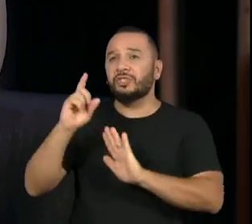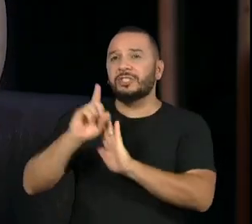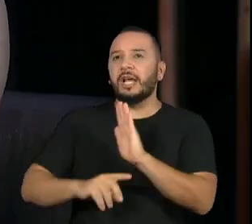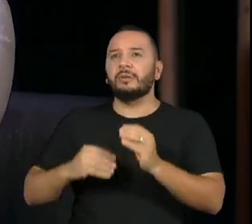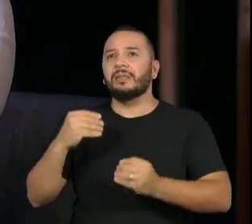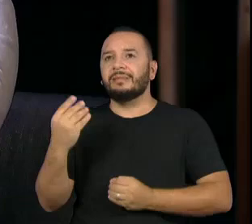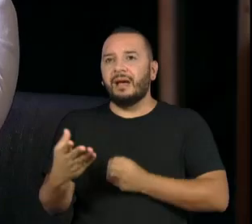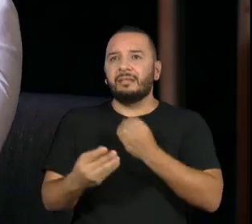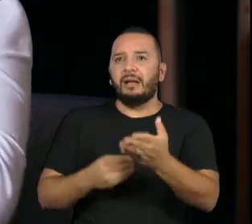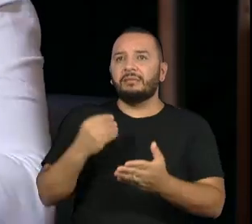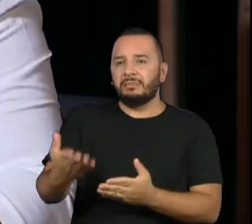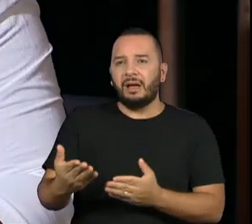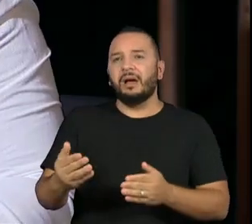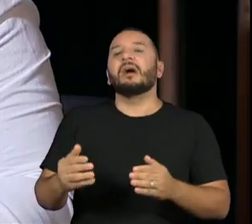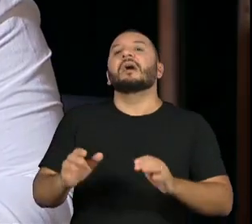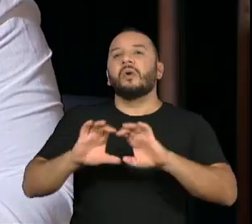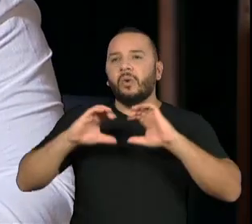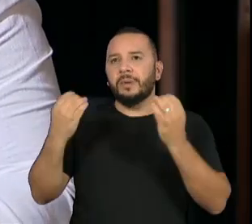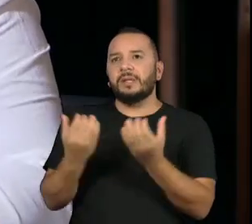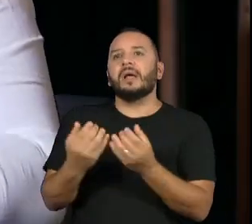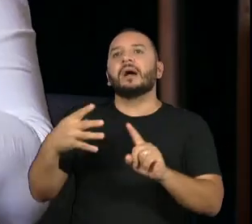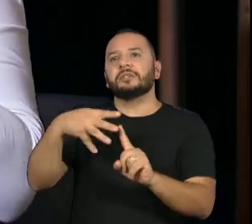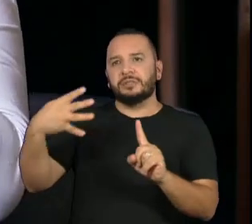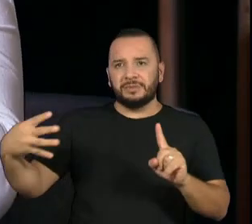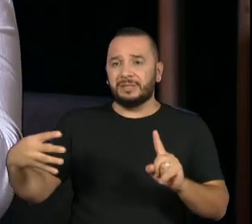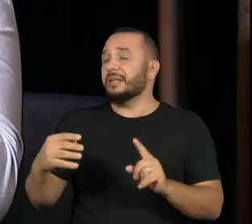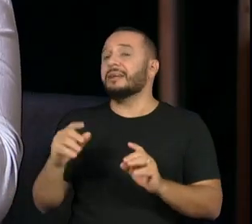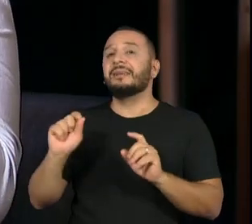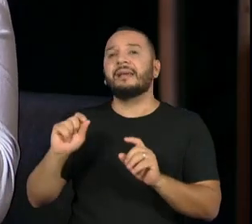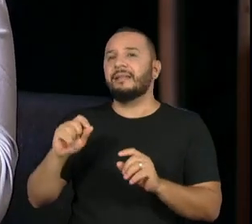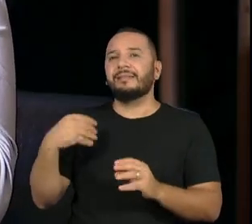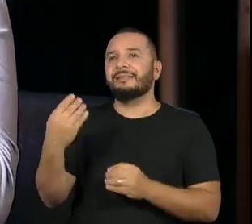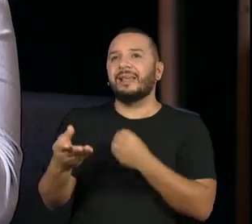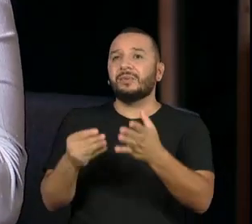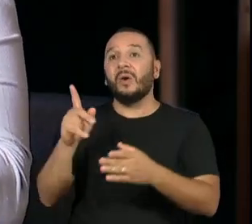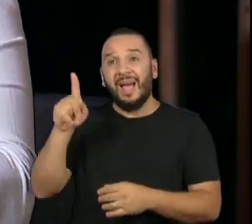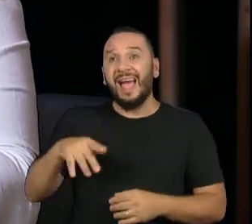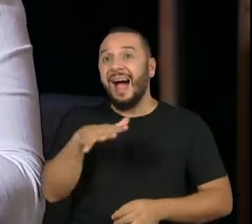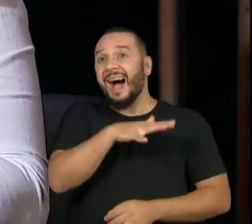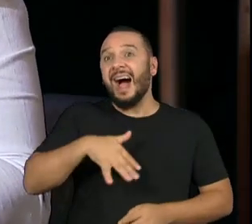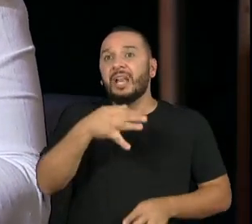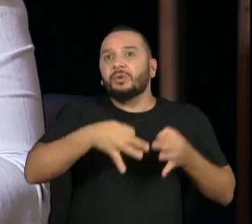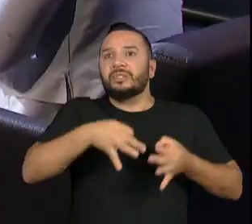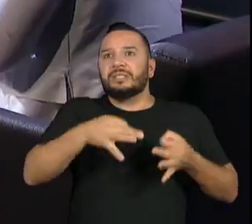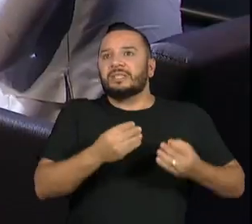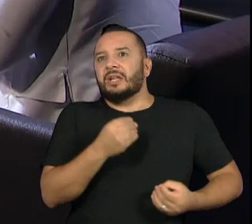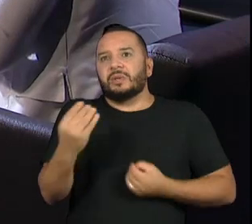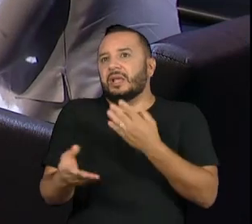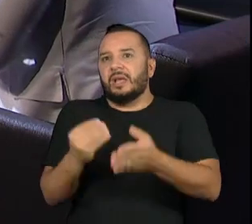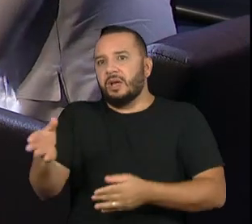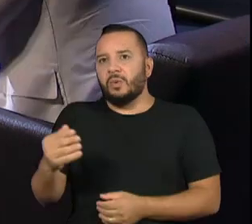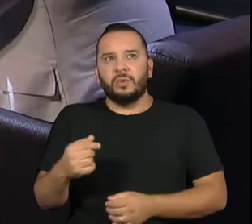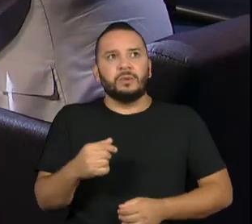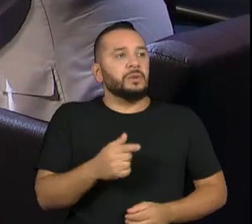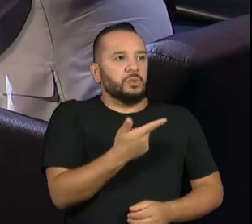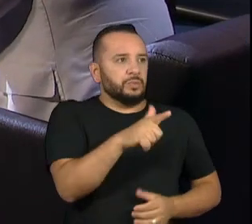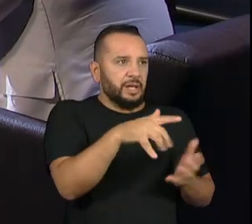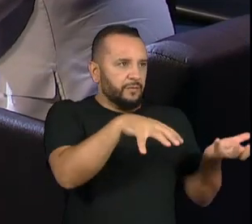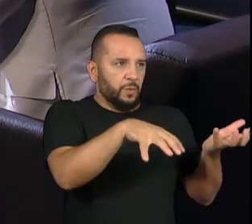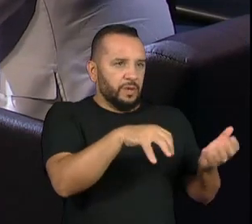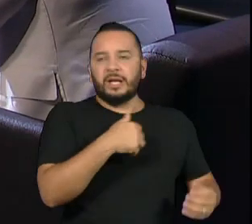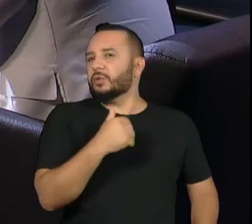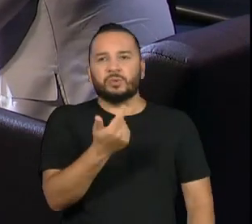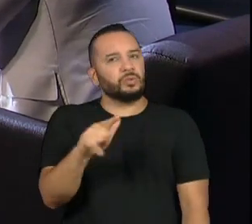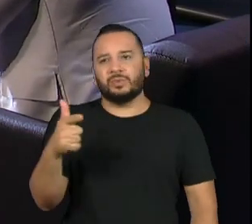que a comunidade LGBTQIA+, tem, são direitos que o judiciário deu. Não passou pelo